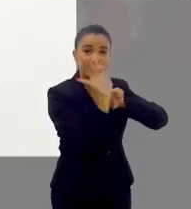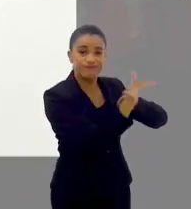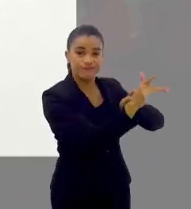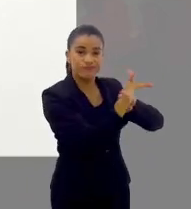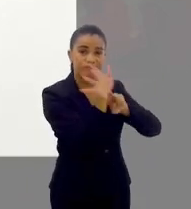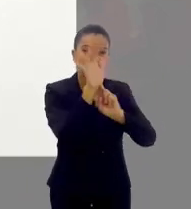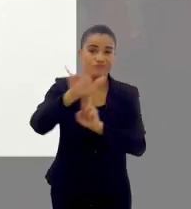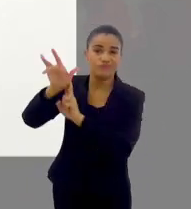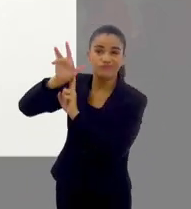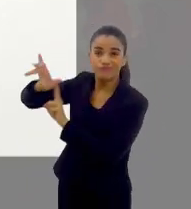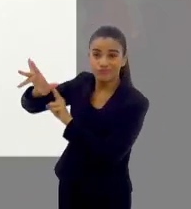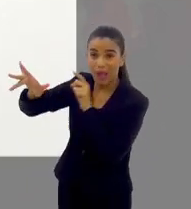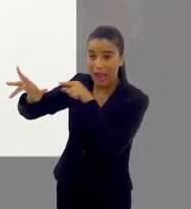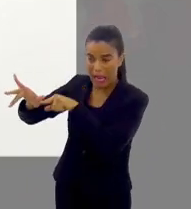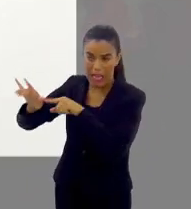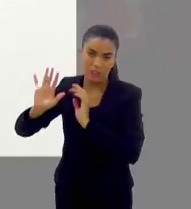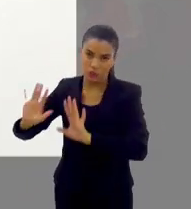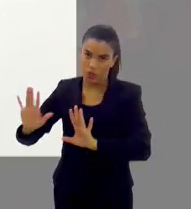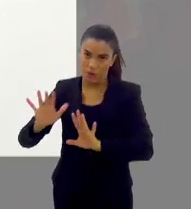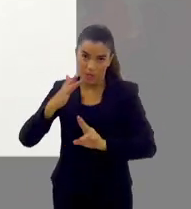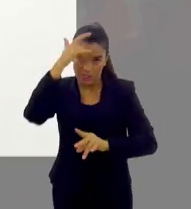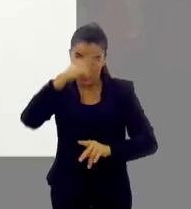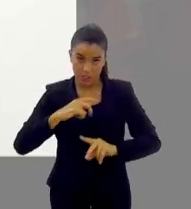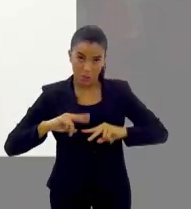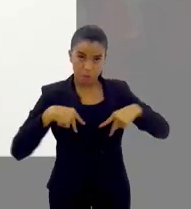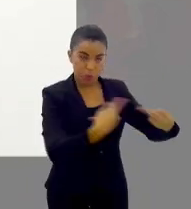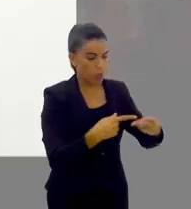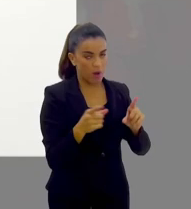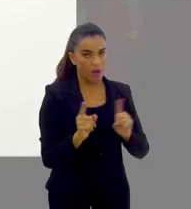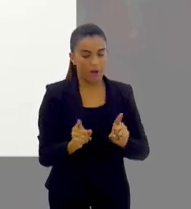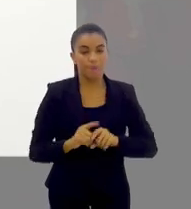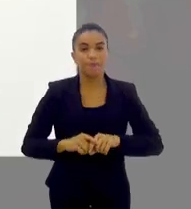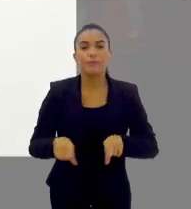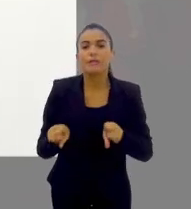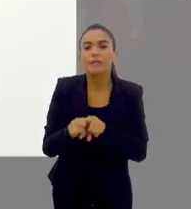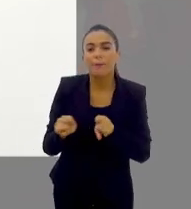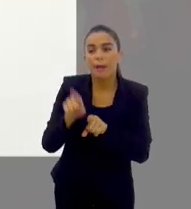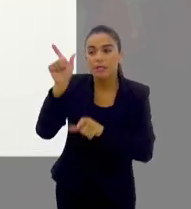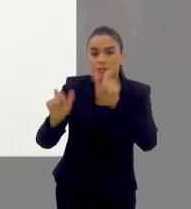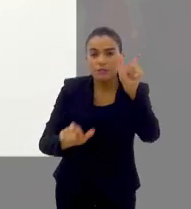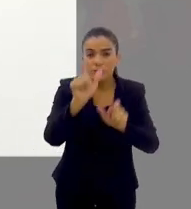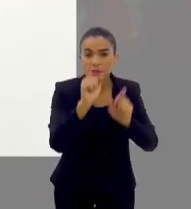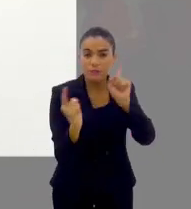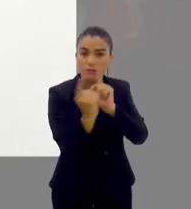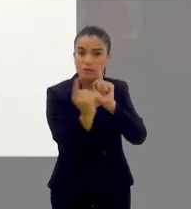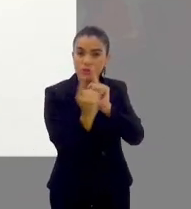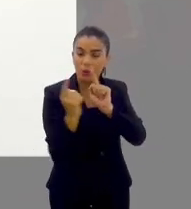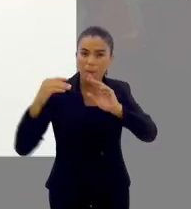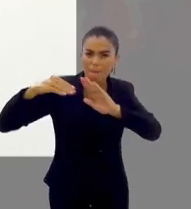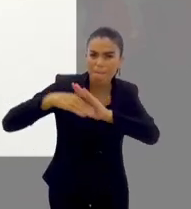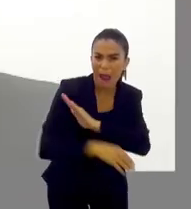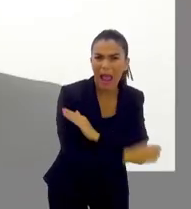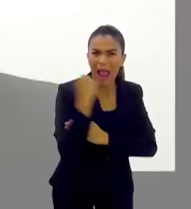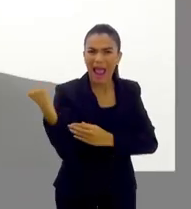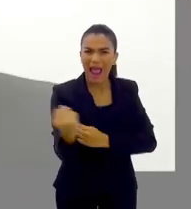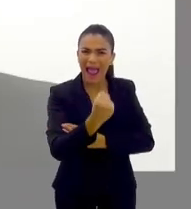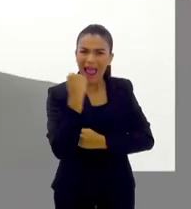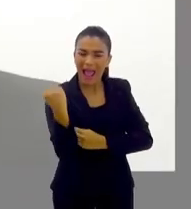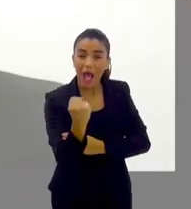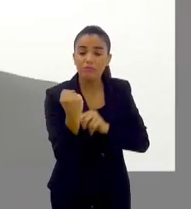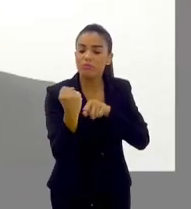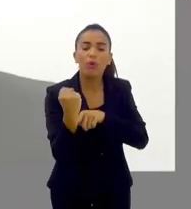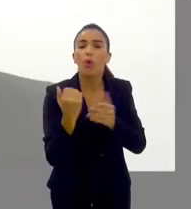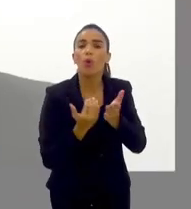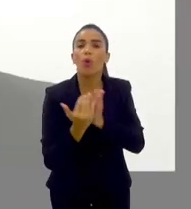preocupação em termos de transmissibilidade, tá? Agora, os pacientes que evoluem para forma grave,